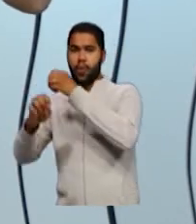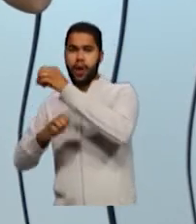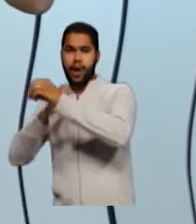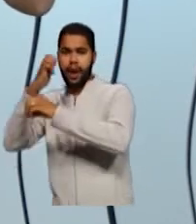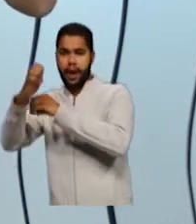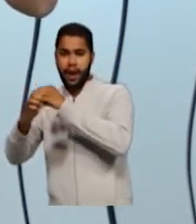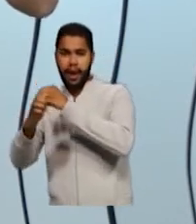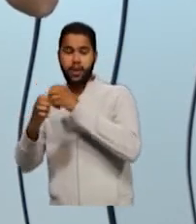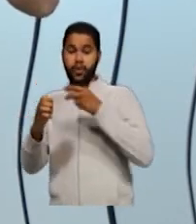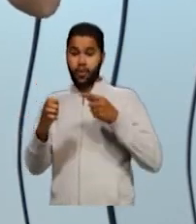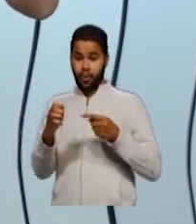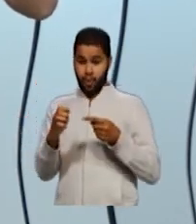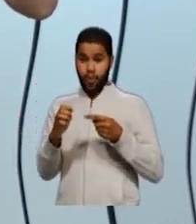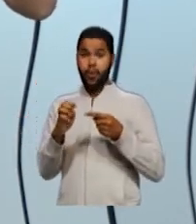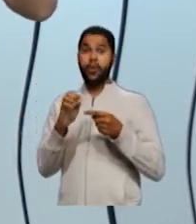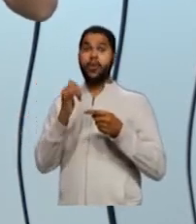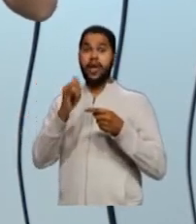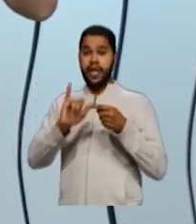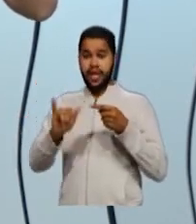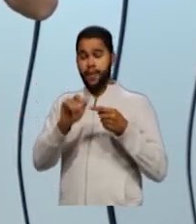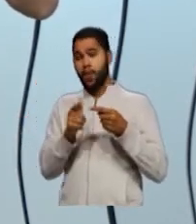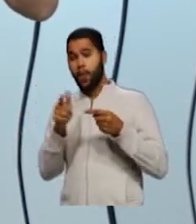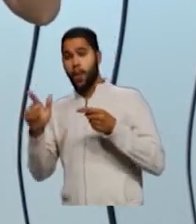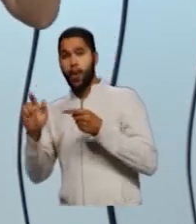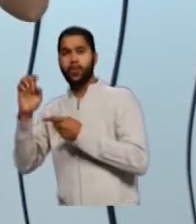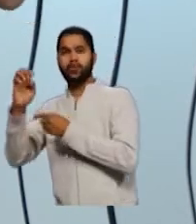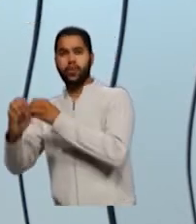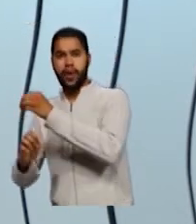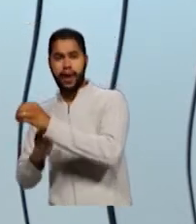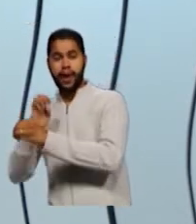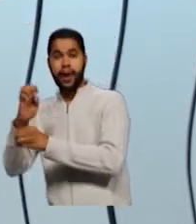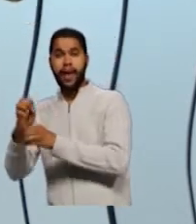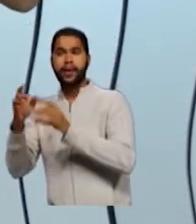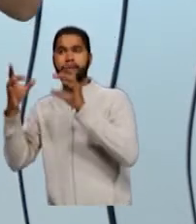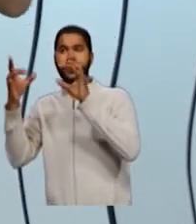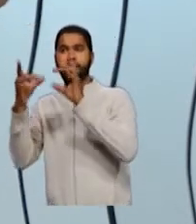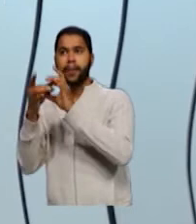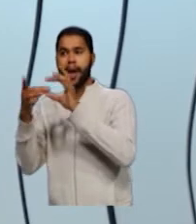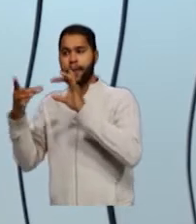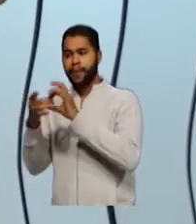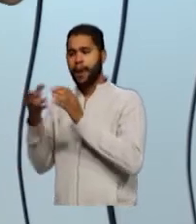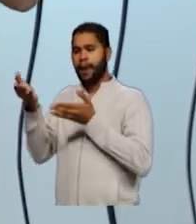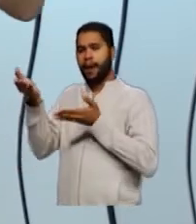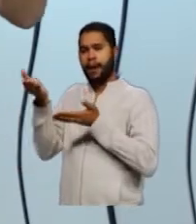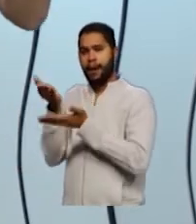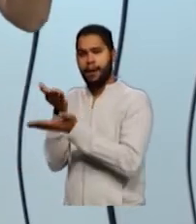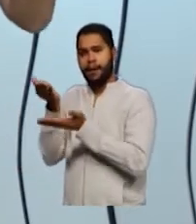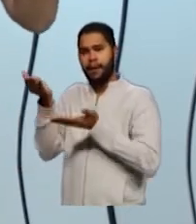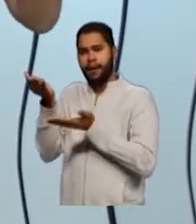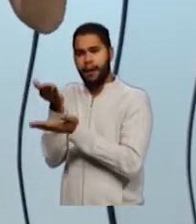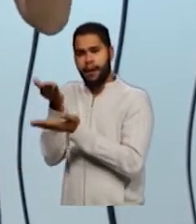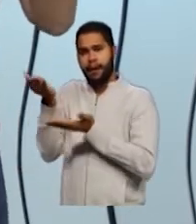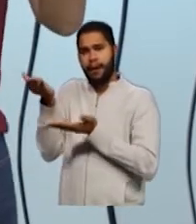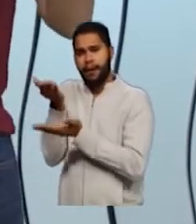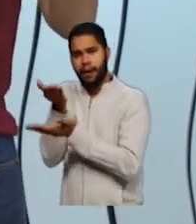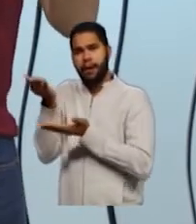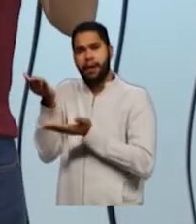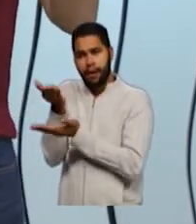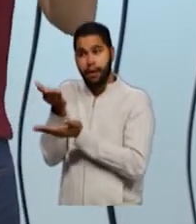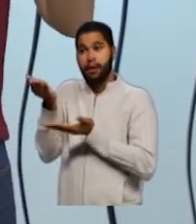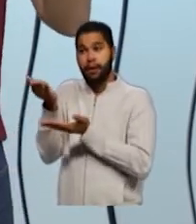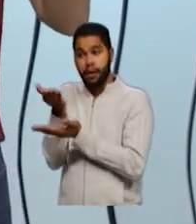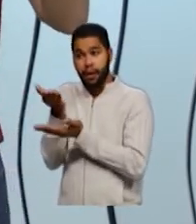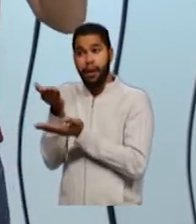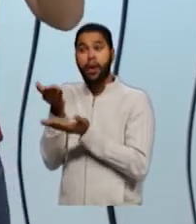outro elemento químico com outro elétron, e existe um compartilhamento entre esses dois elétrons. Então,